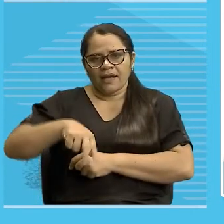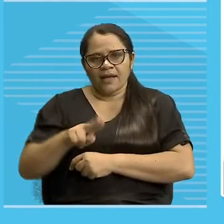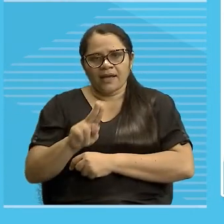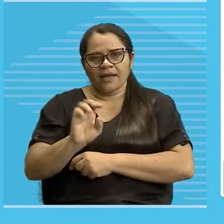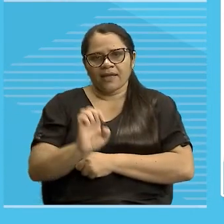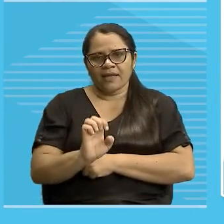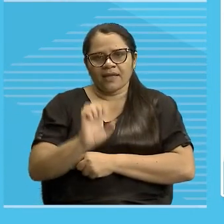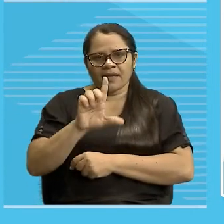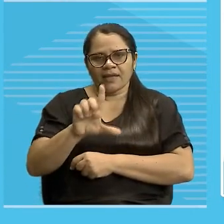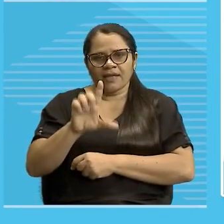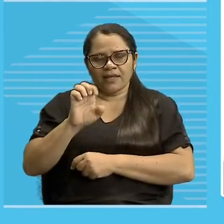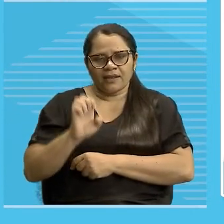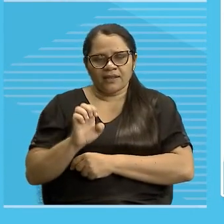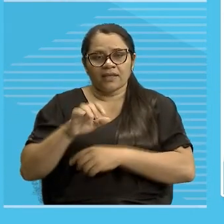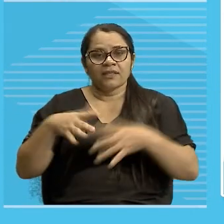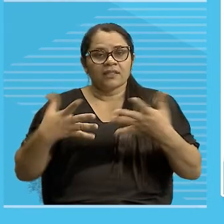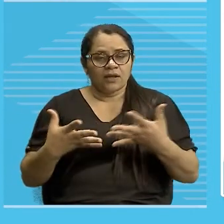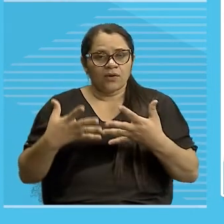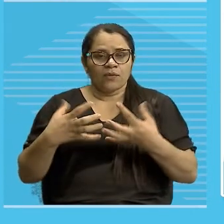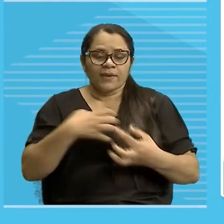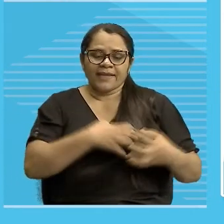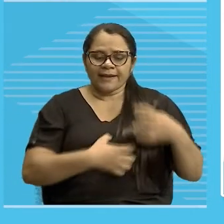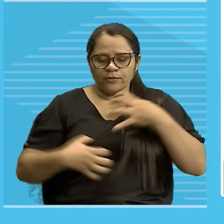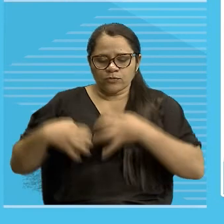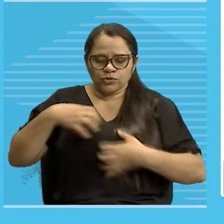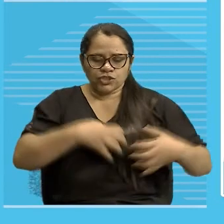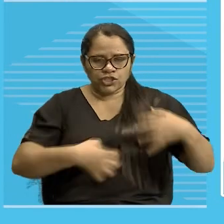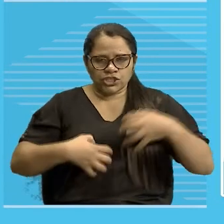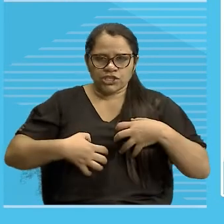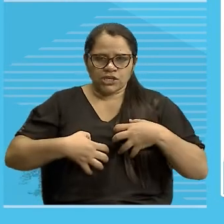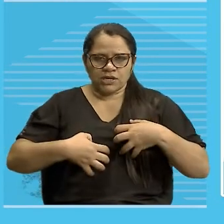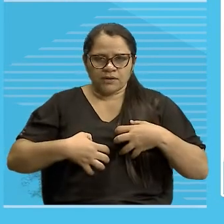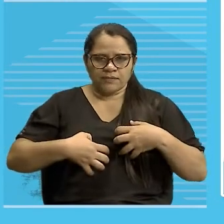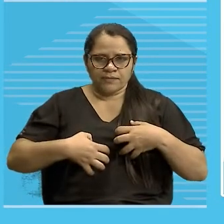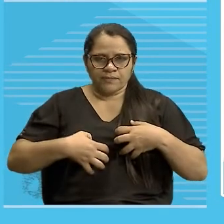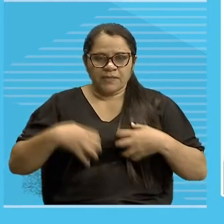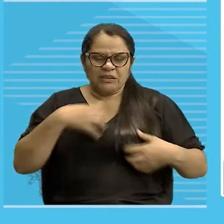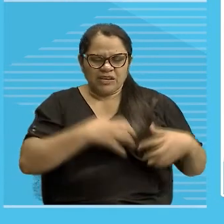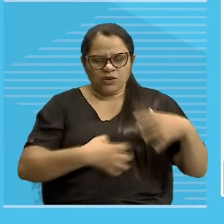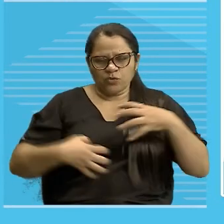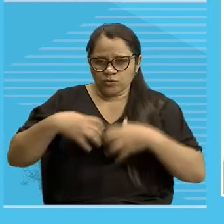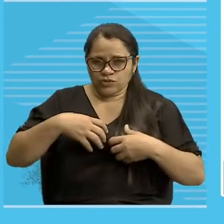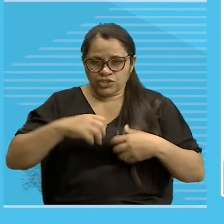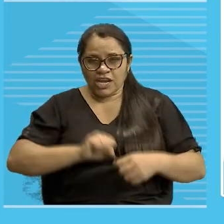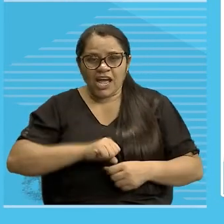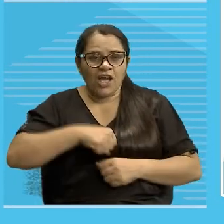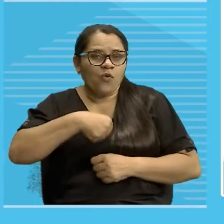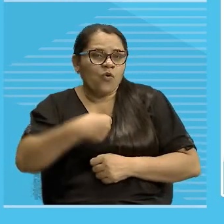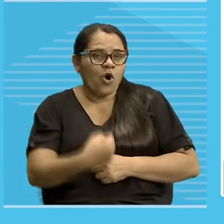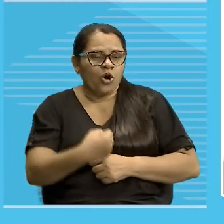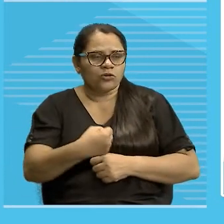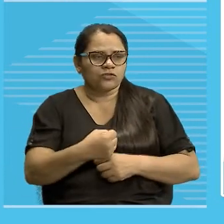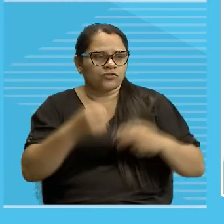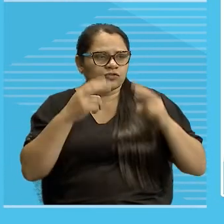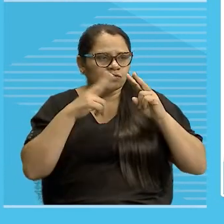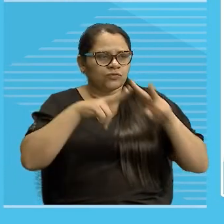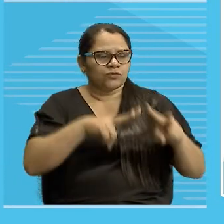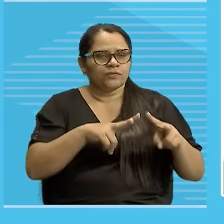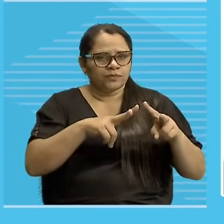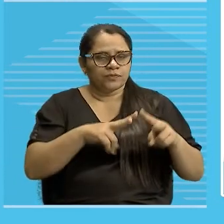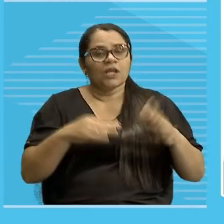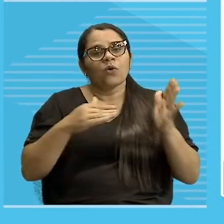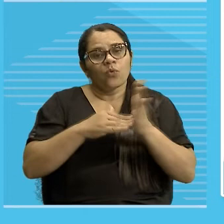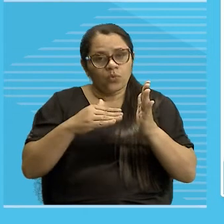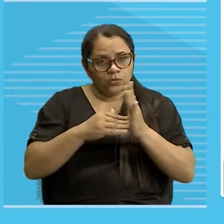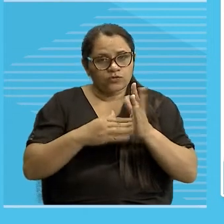então, o que envenena a alma, é o ódio, este, envenena a alma, o último retomado